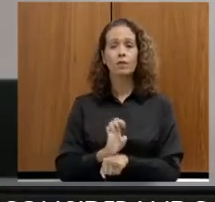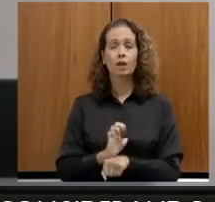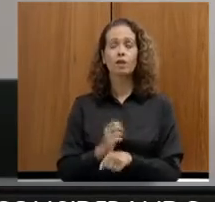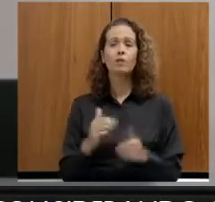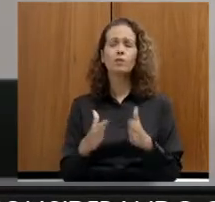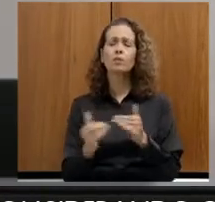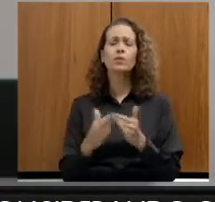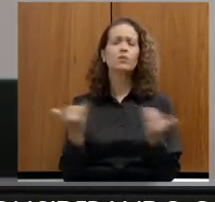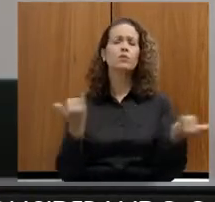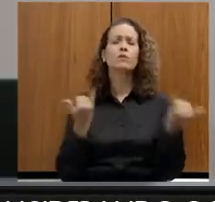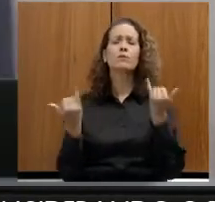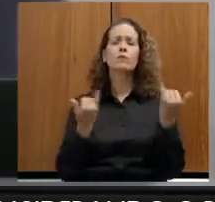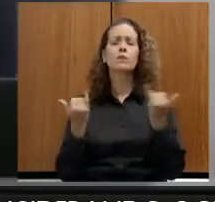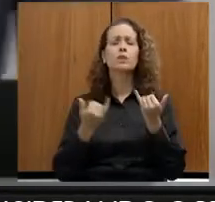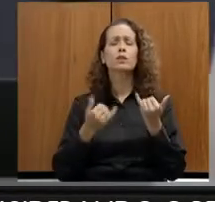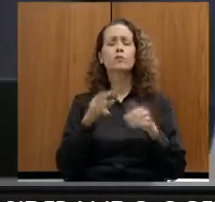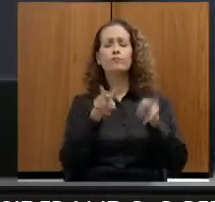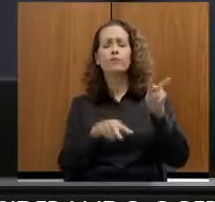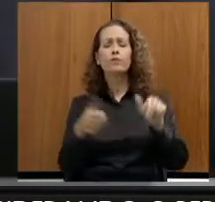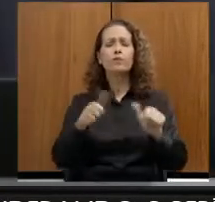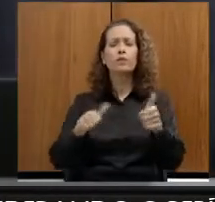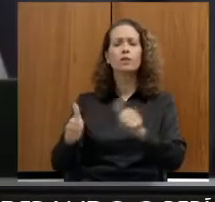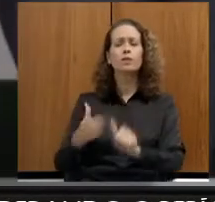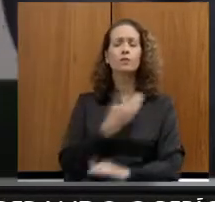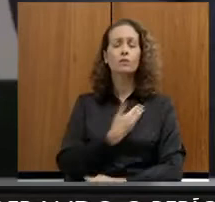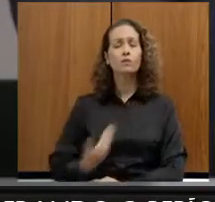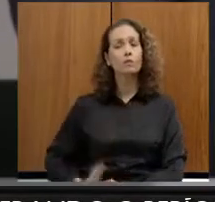da qual é avaliação que o governo possui